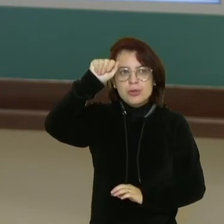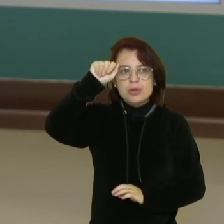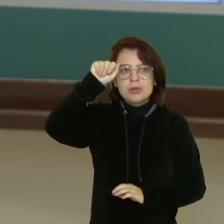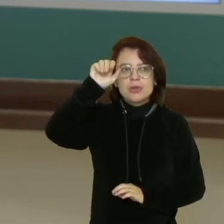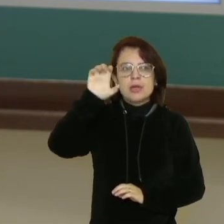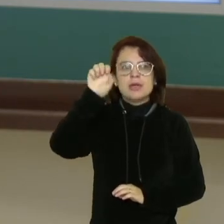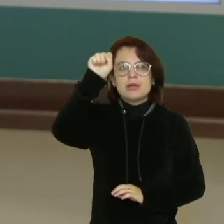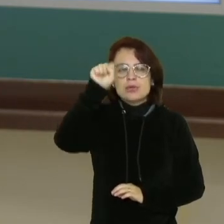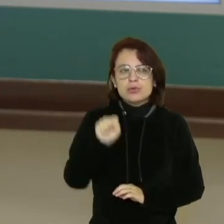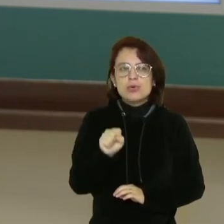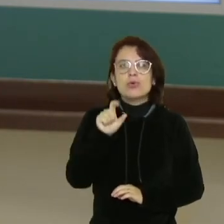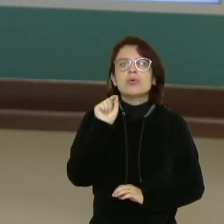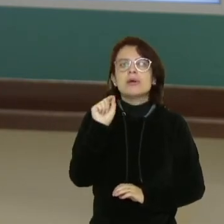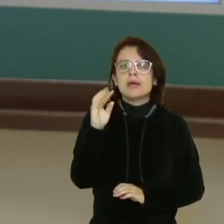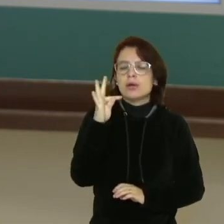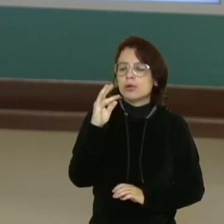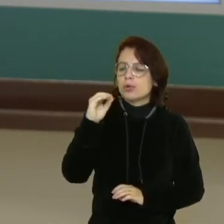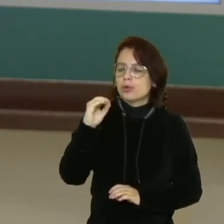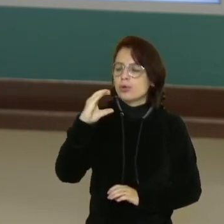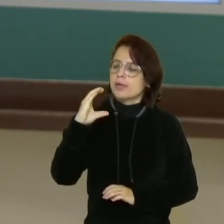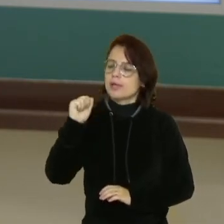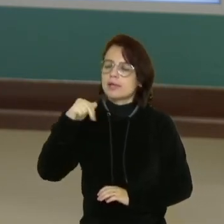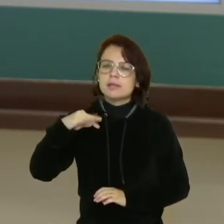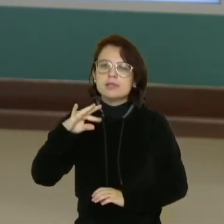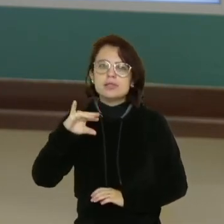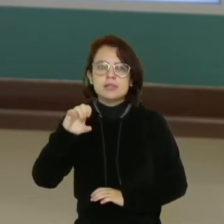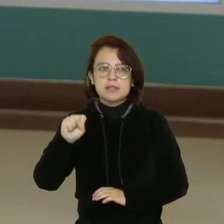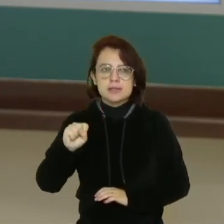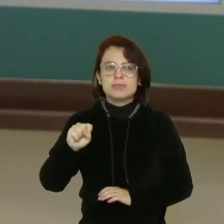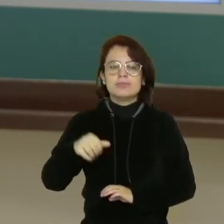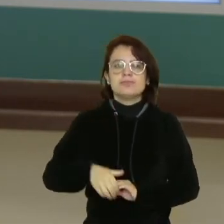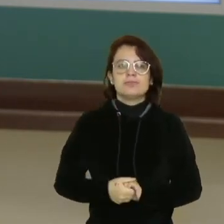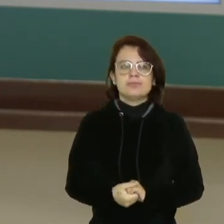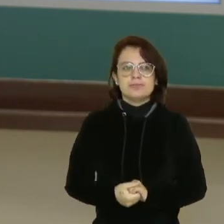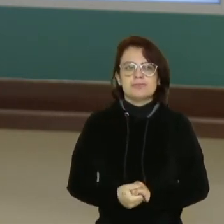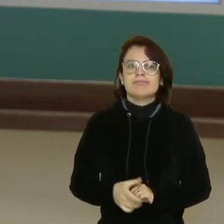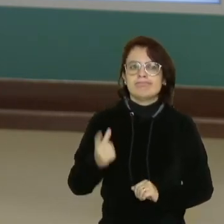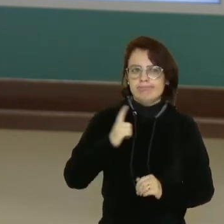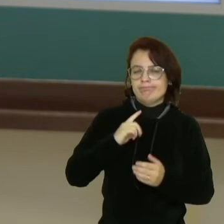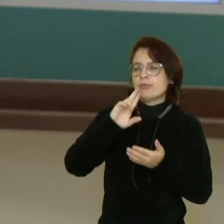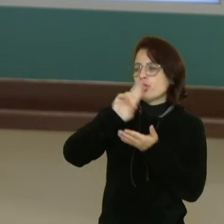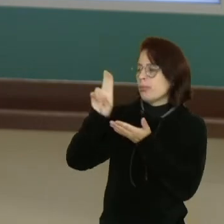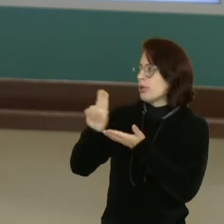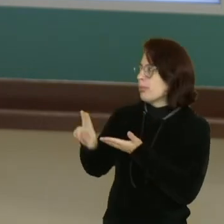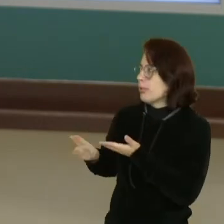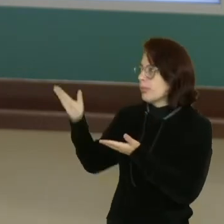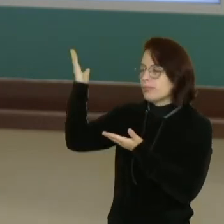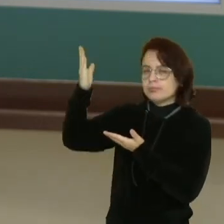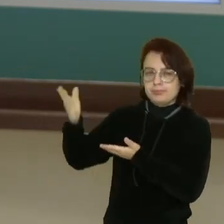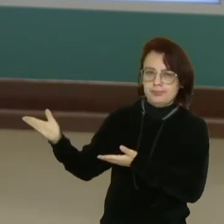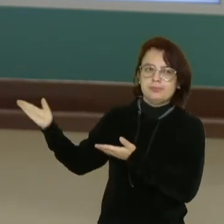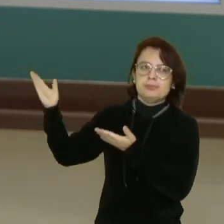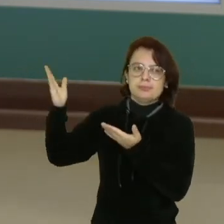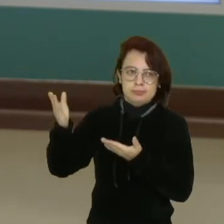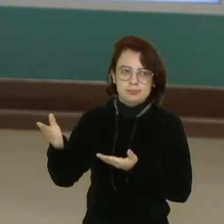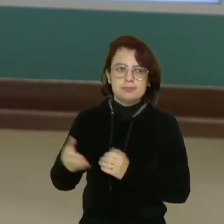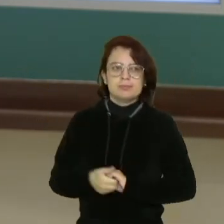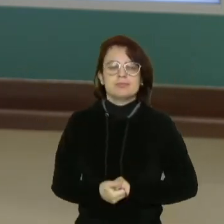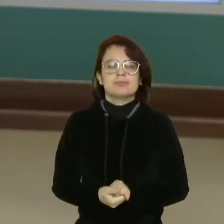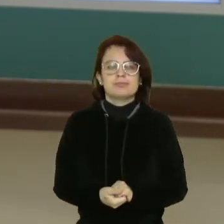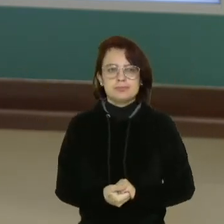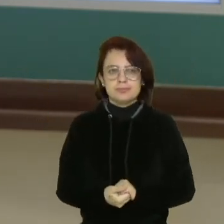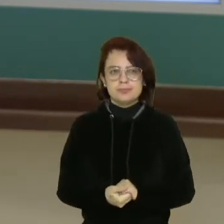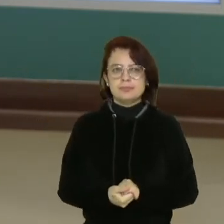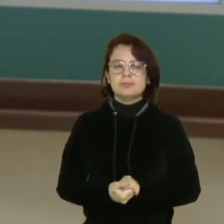Tocantins. Além disso, Mato Grosso do Sul, Goiás, grande parte de Minas Gerais, Espírito Santo, São Paulo,